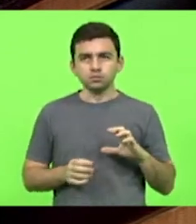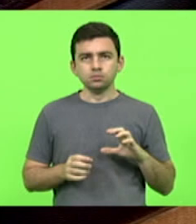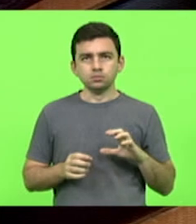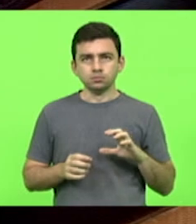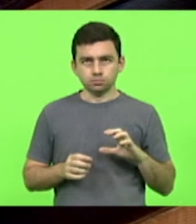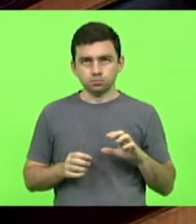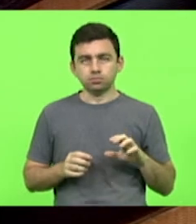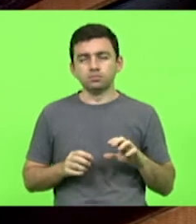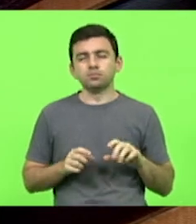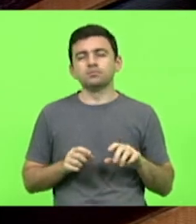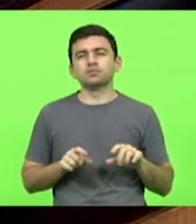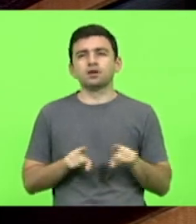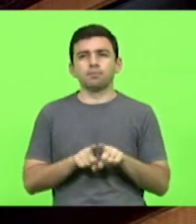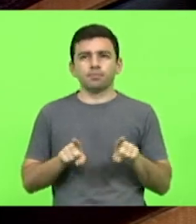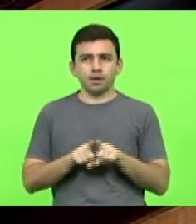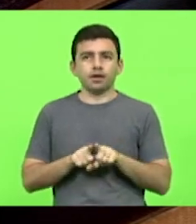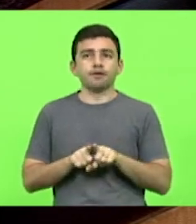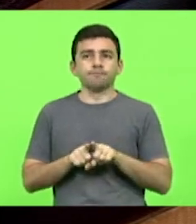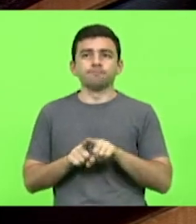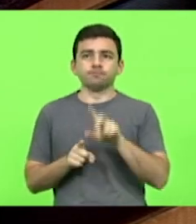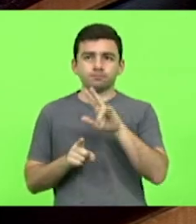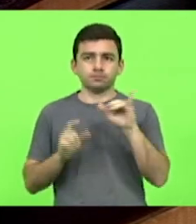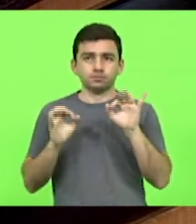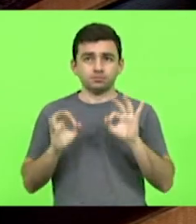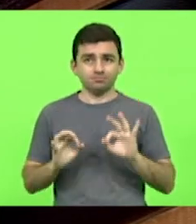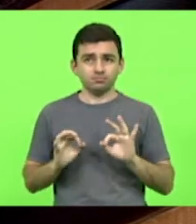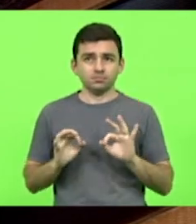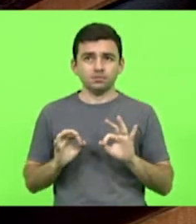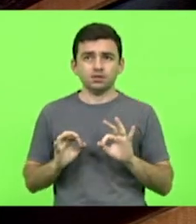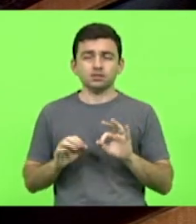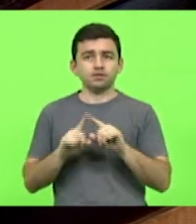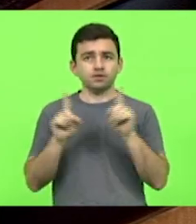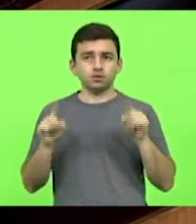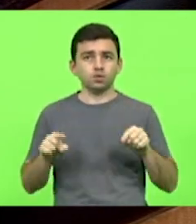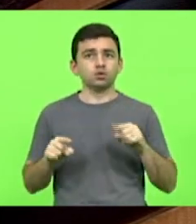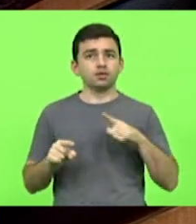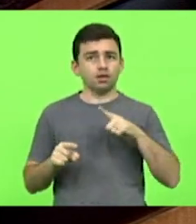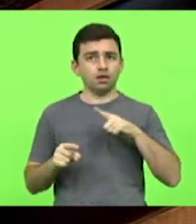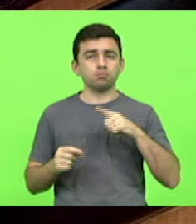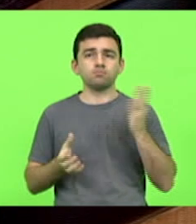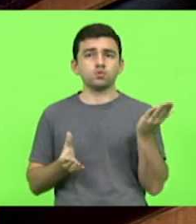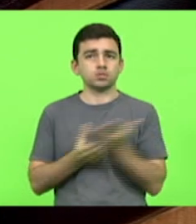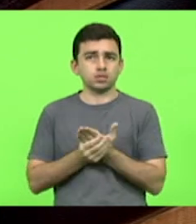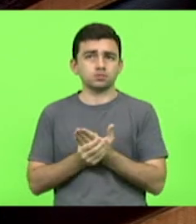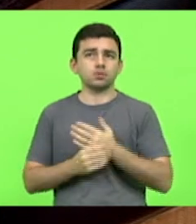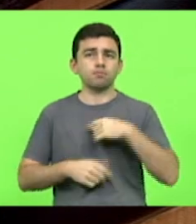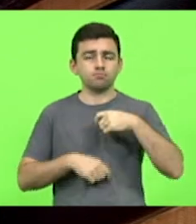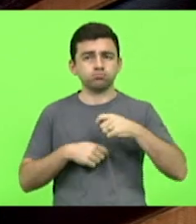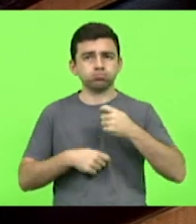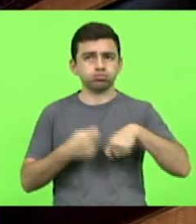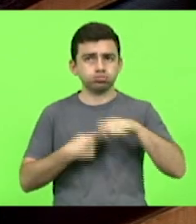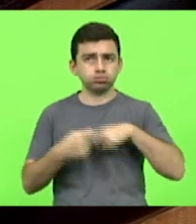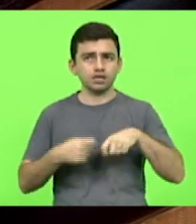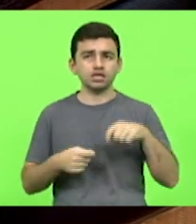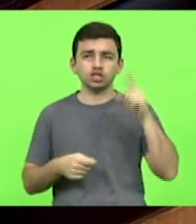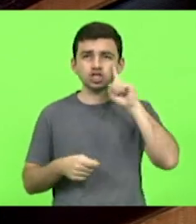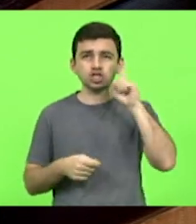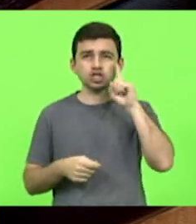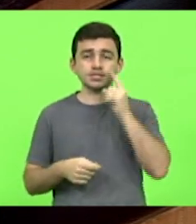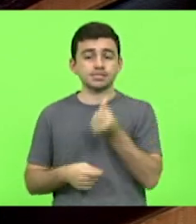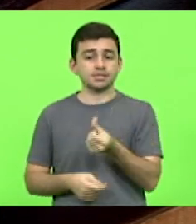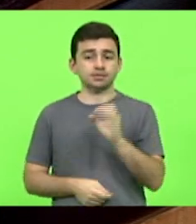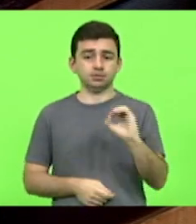que servidores efetivos tenham um processo administrativo julgado em 60 dias no máximo,